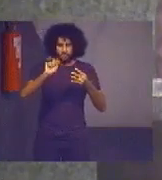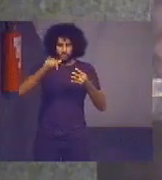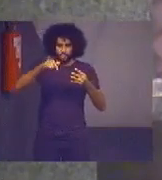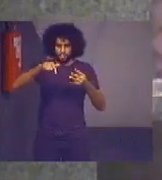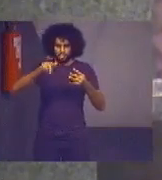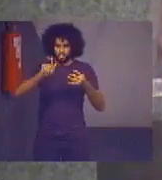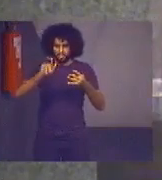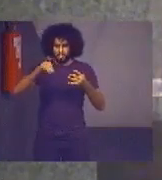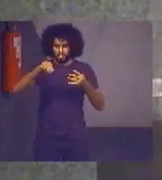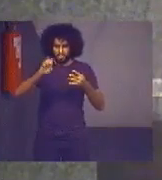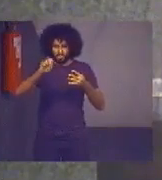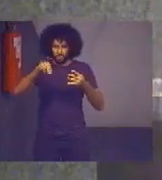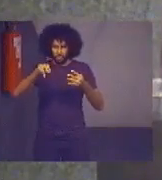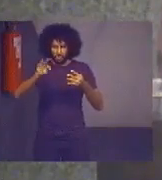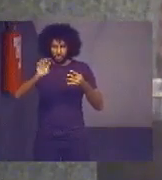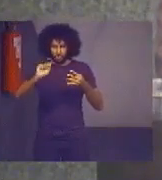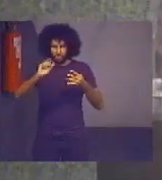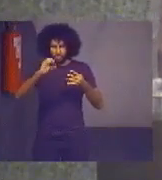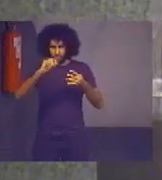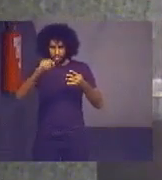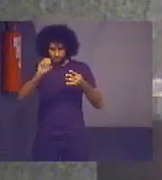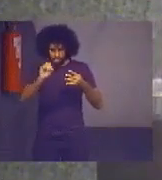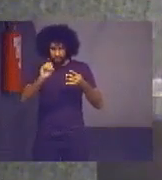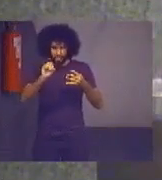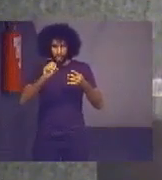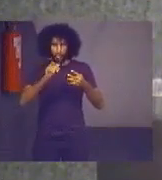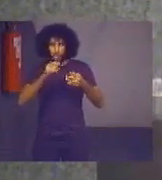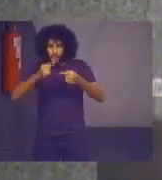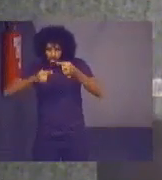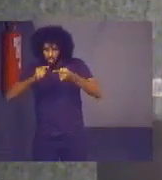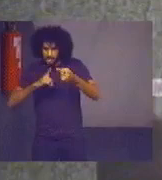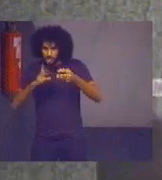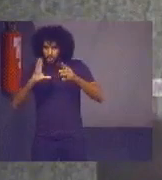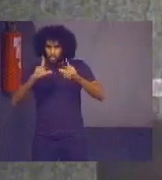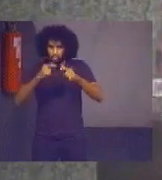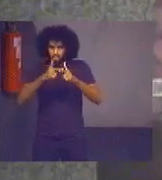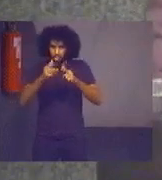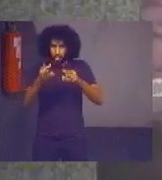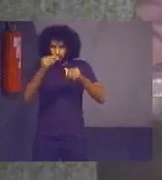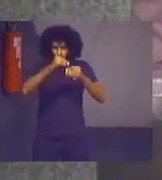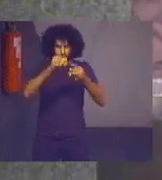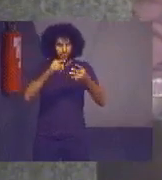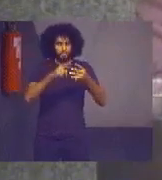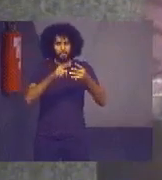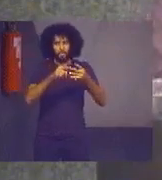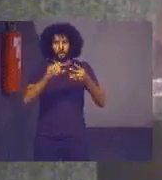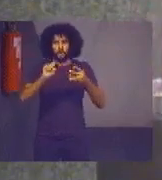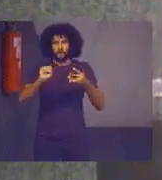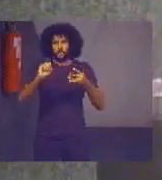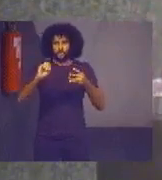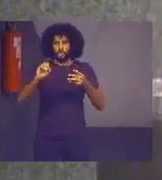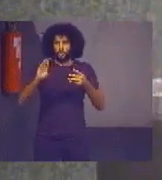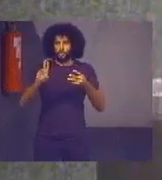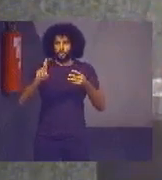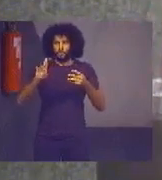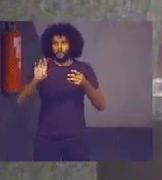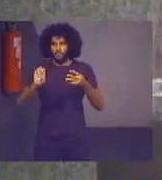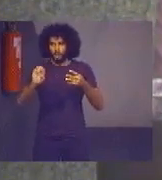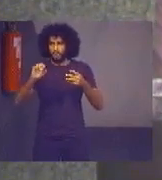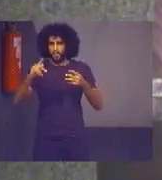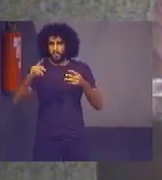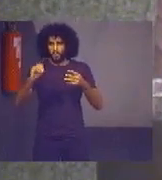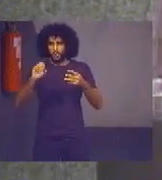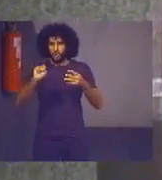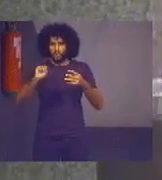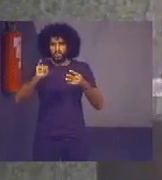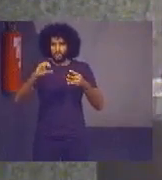a política pública não estar abarcando todo o problema. sobreposição, existem vários órgãos que atuam no